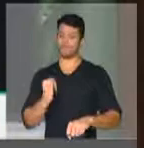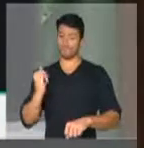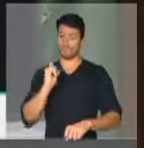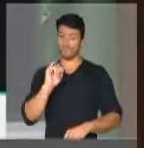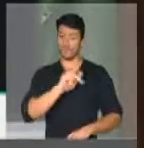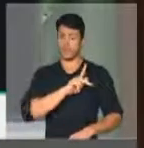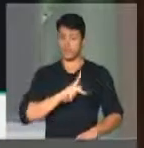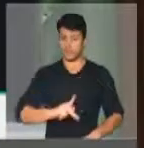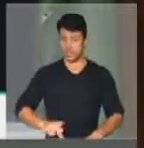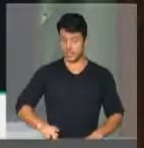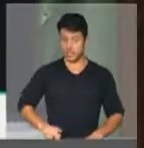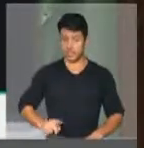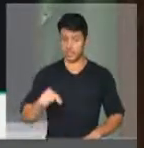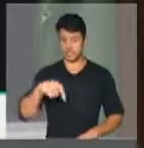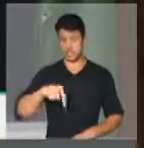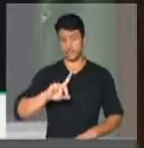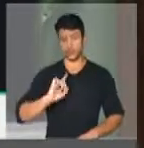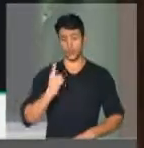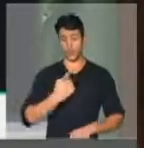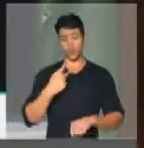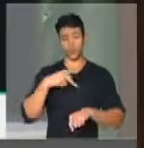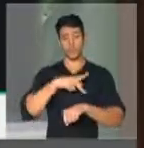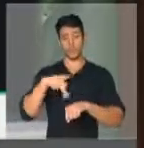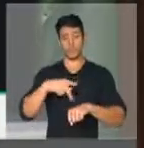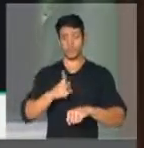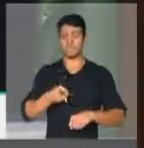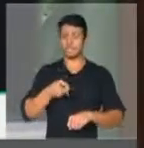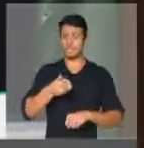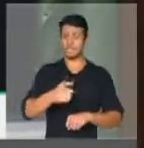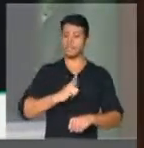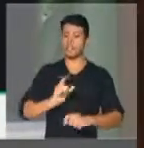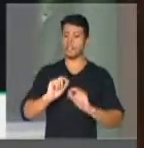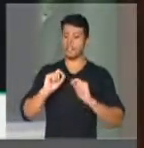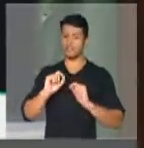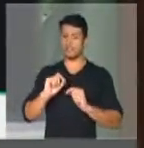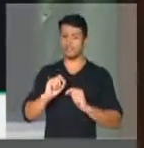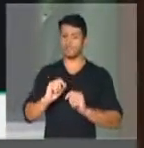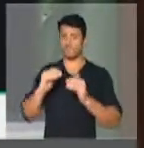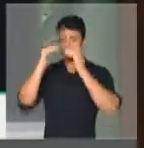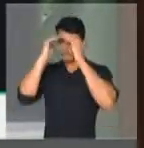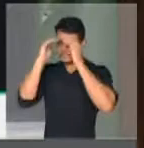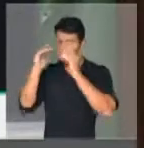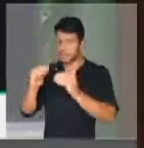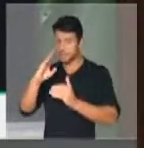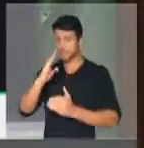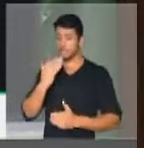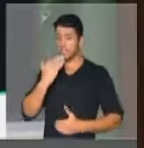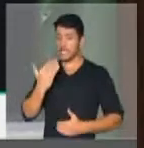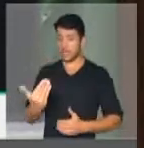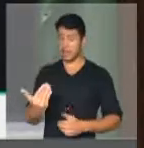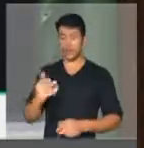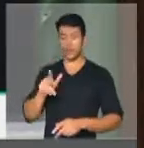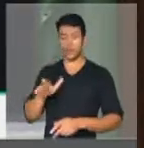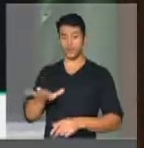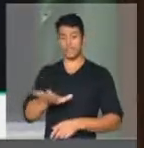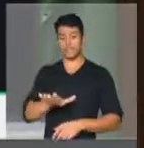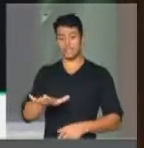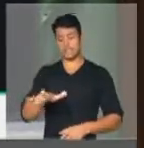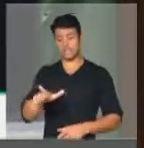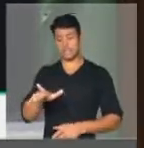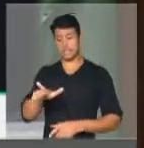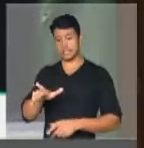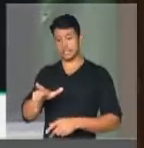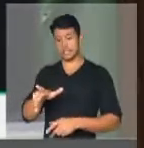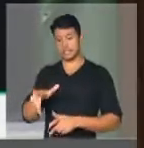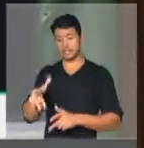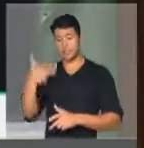e também olhou para aquilo que para nós é fundamental, que foi a educação. Foi